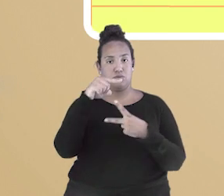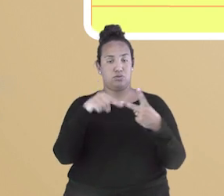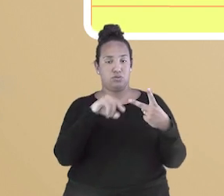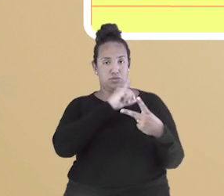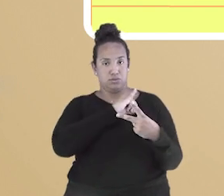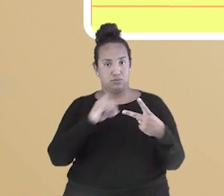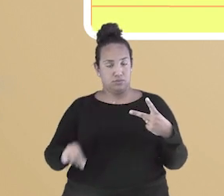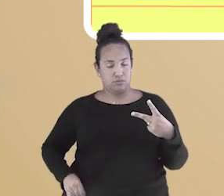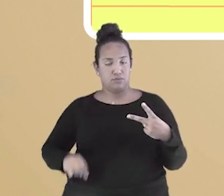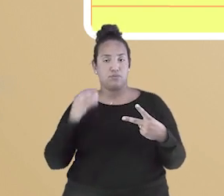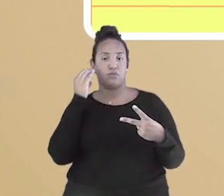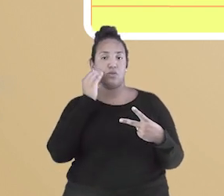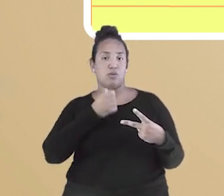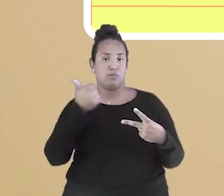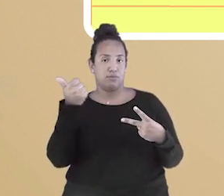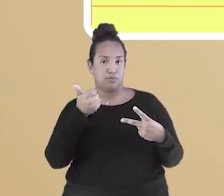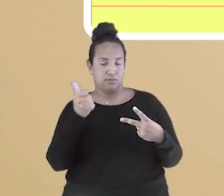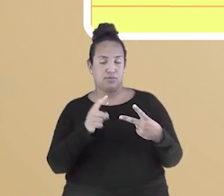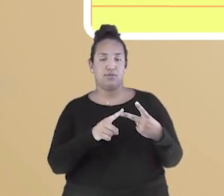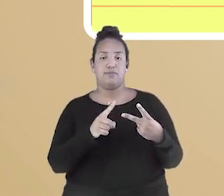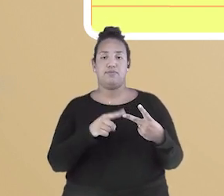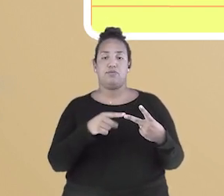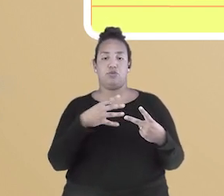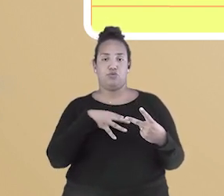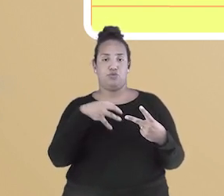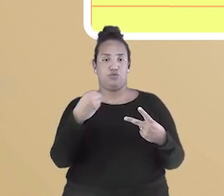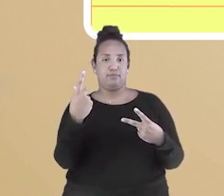Pedro I e seu filho, Dom Pedro II.